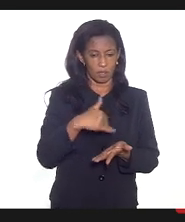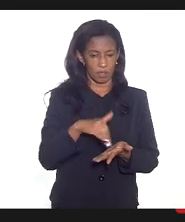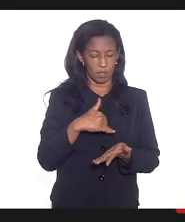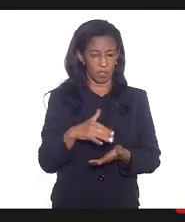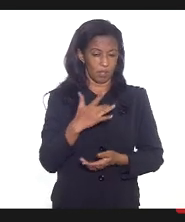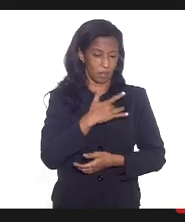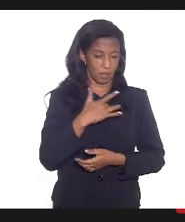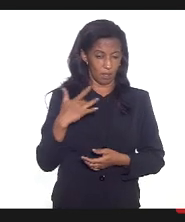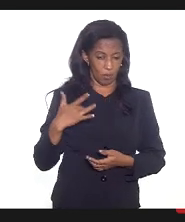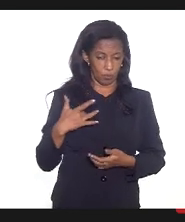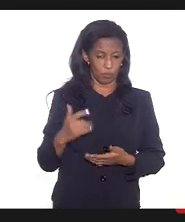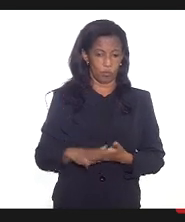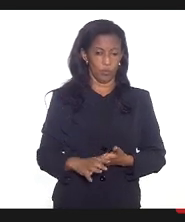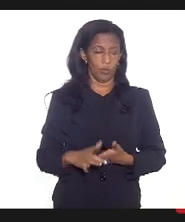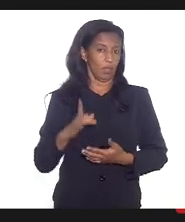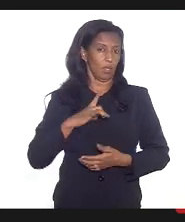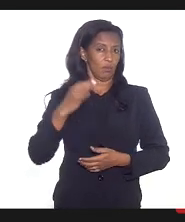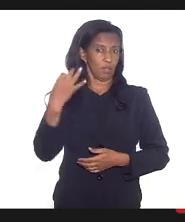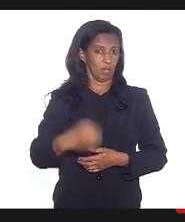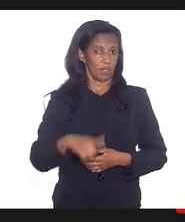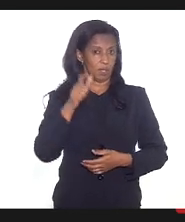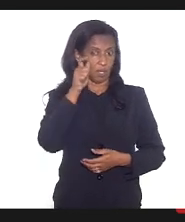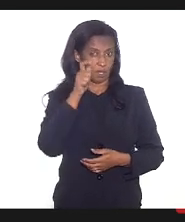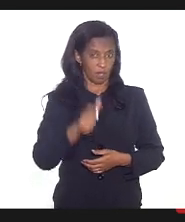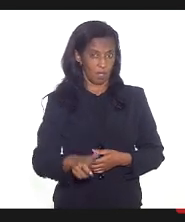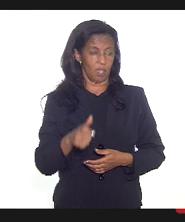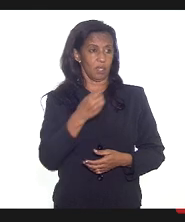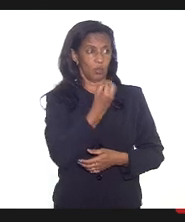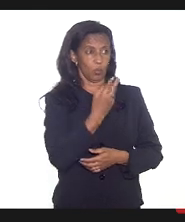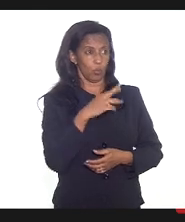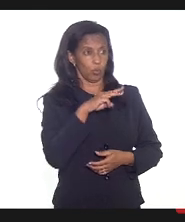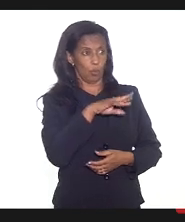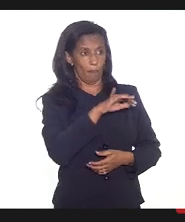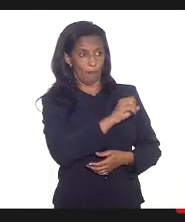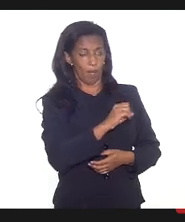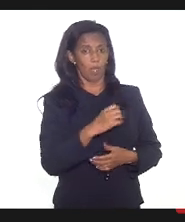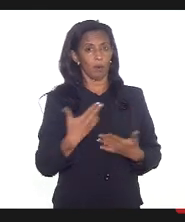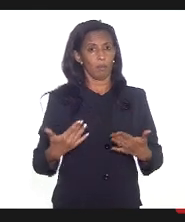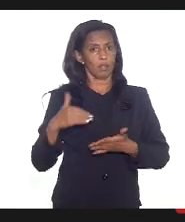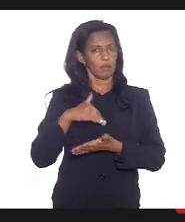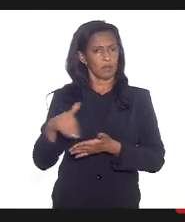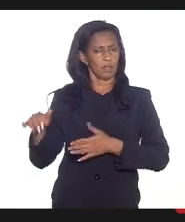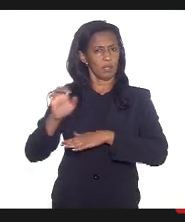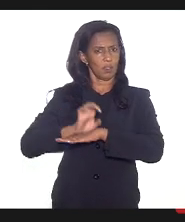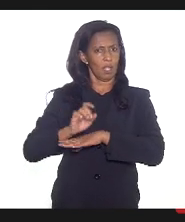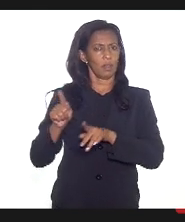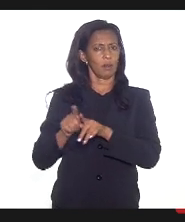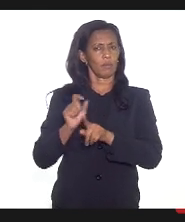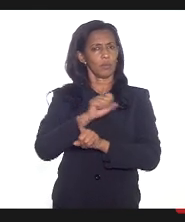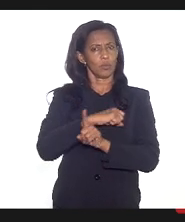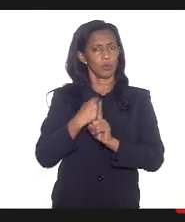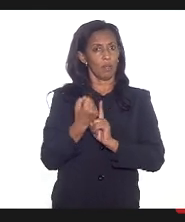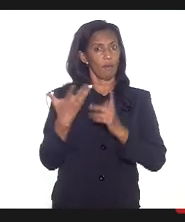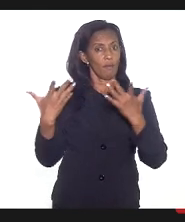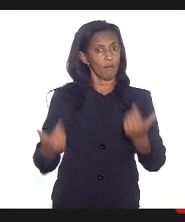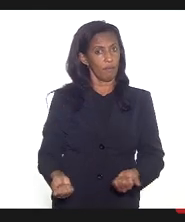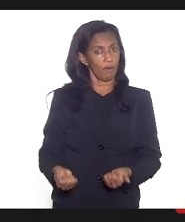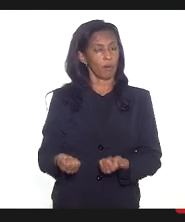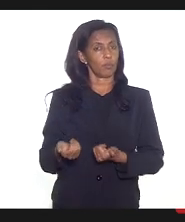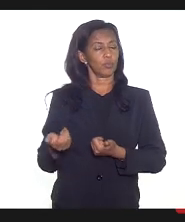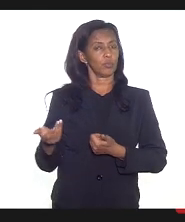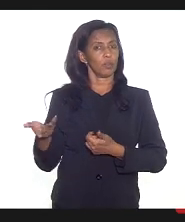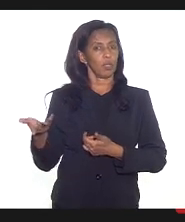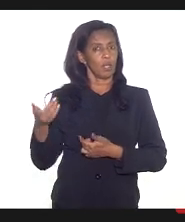Saúde tenho certeza que é o interesse não só do doutor Mário Sérgio mas da Secretaria de Estado e da sociedade vamos pacificar essa